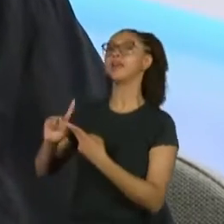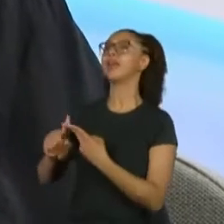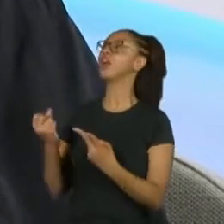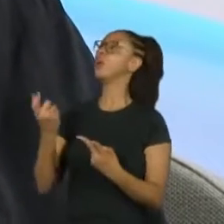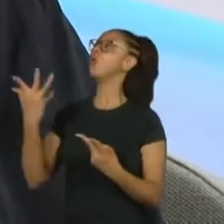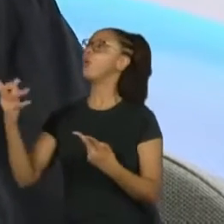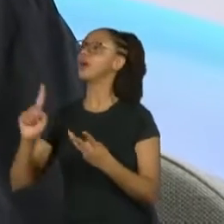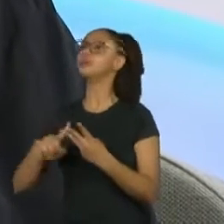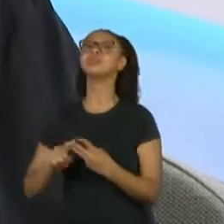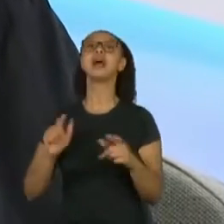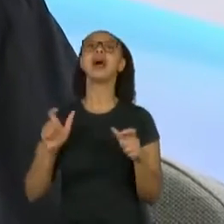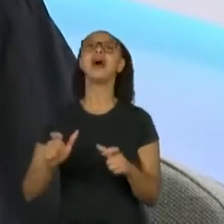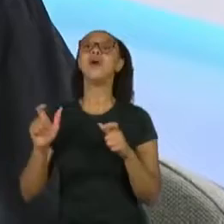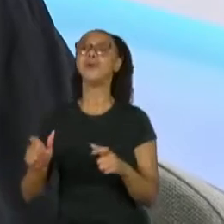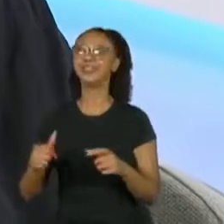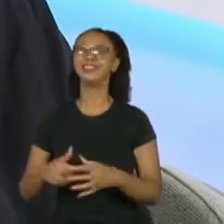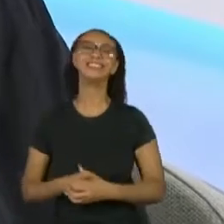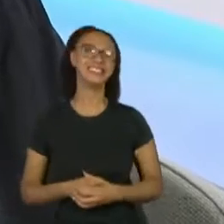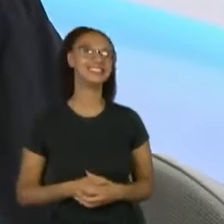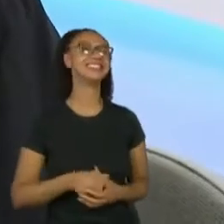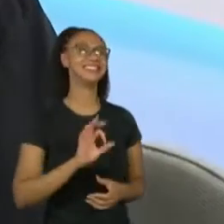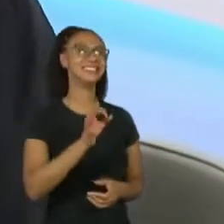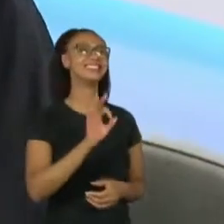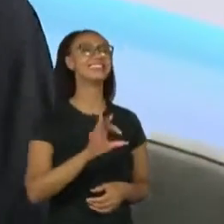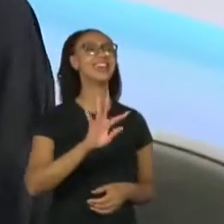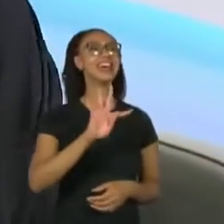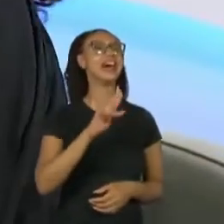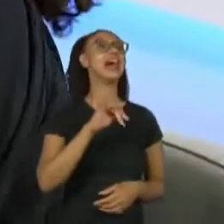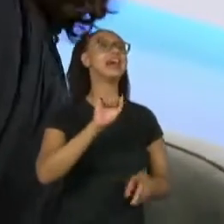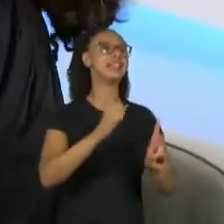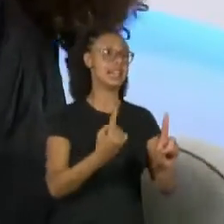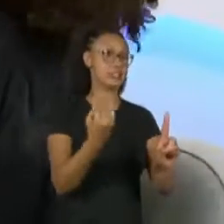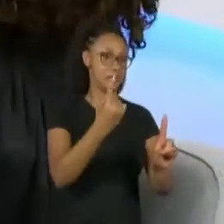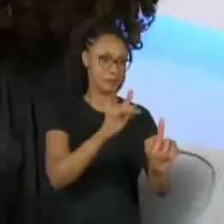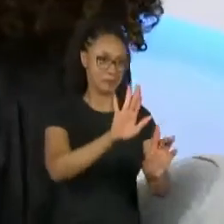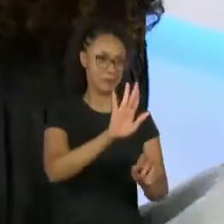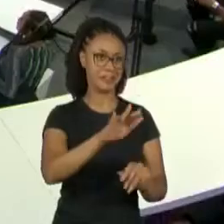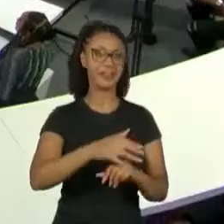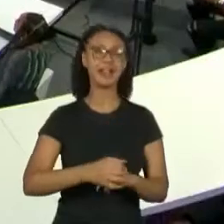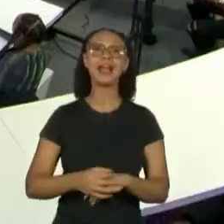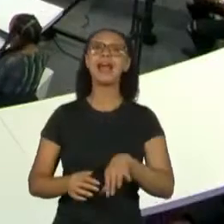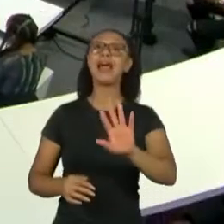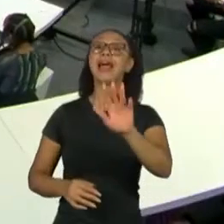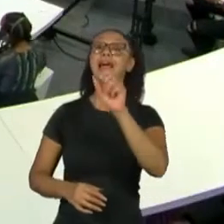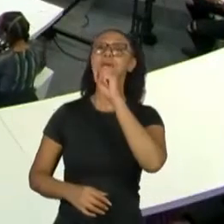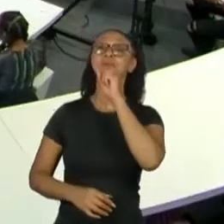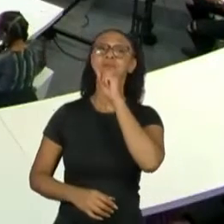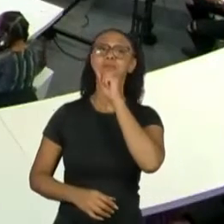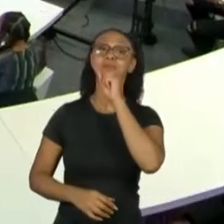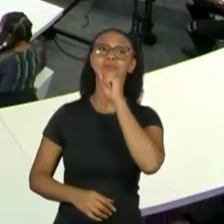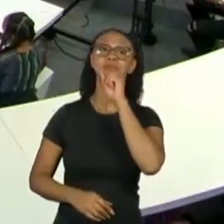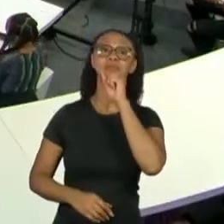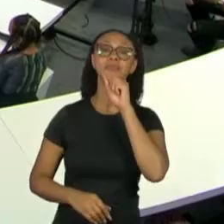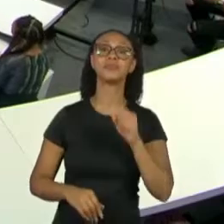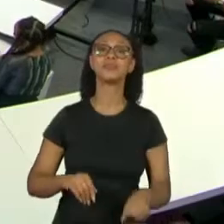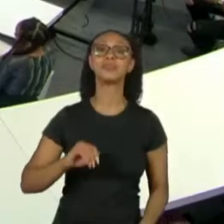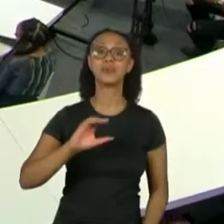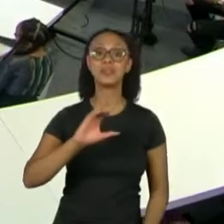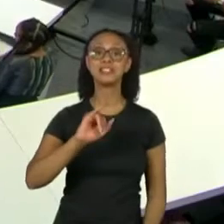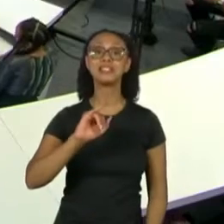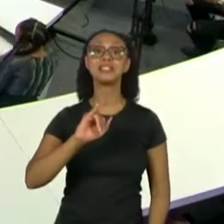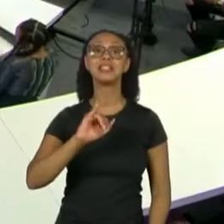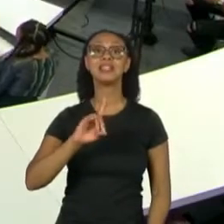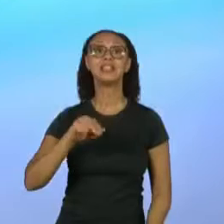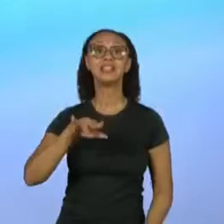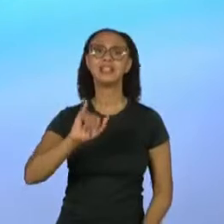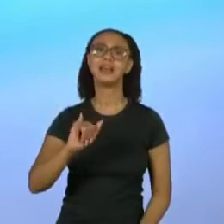existe. Desculpa, A Thais acho que tinha pedido antes, a Dê. É, eu quero... O Cidane foi muito importante,